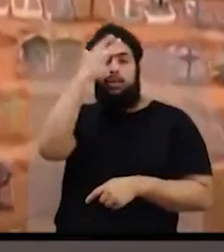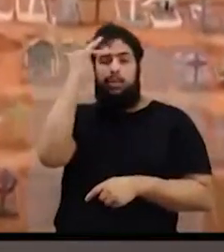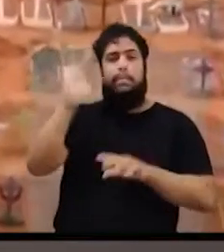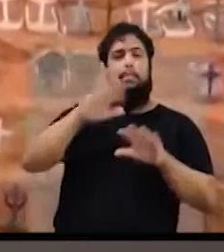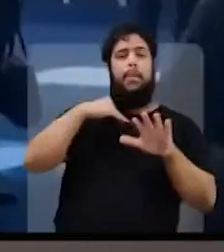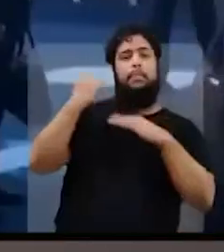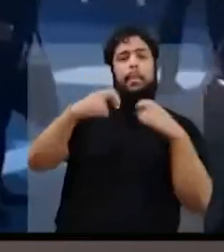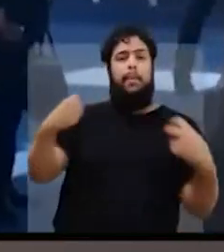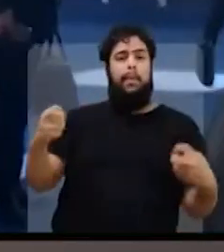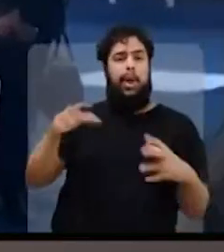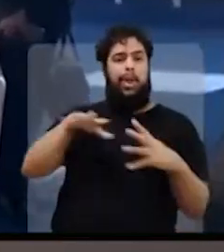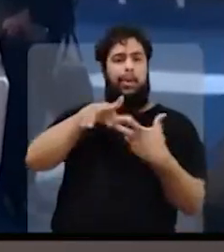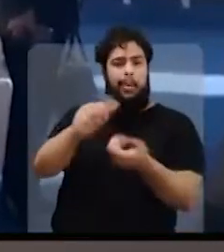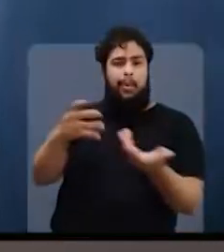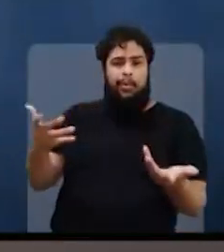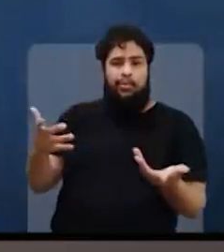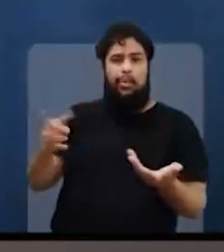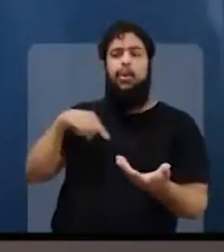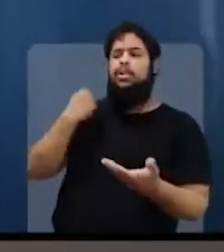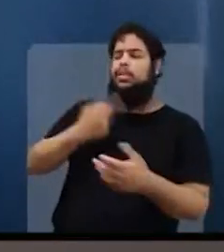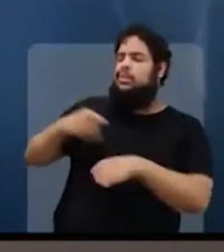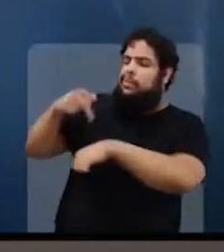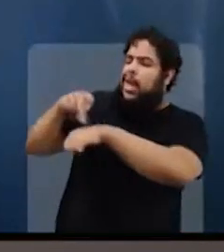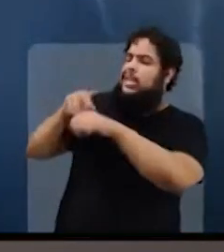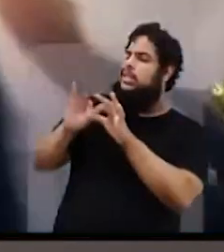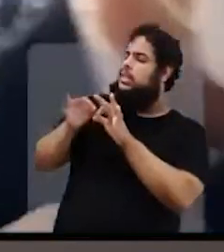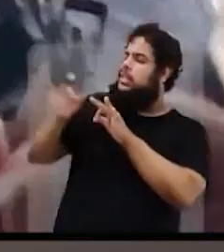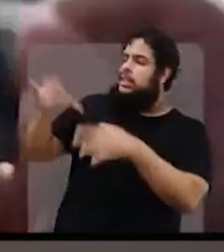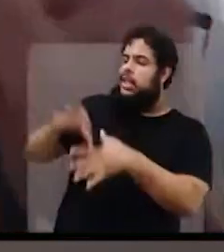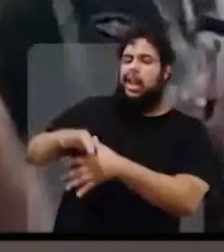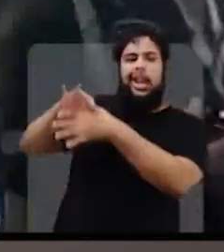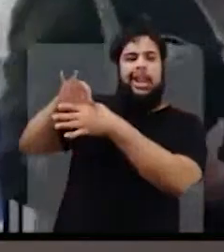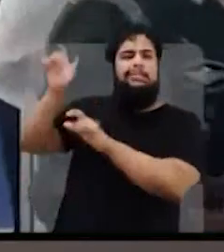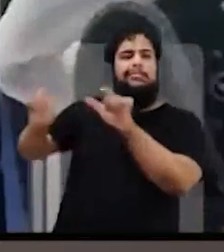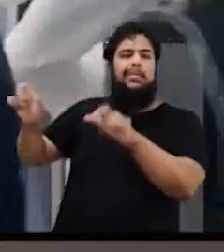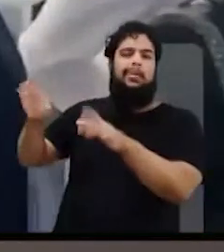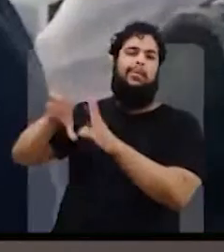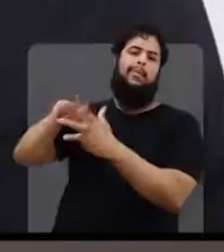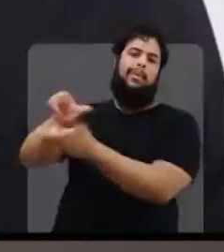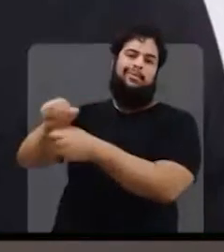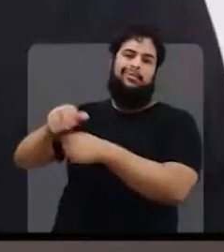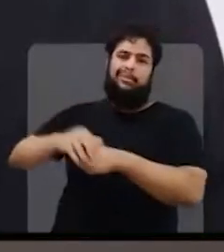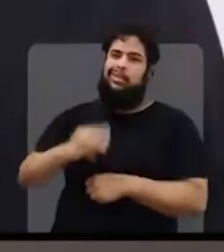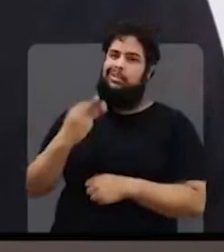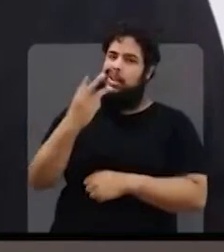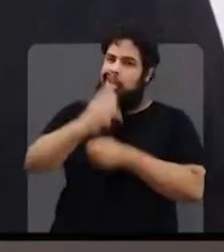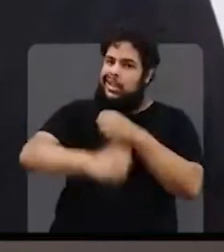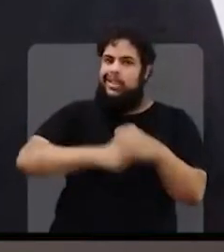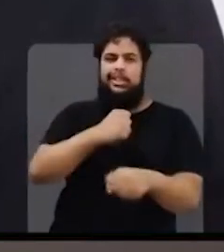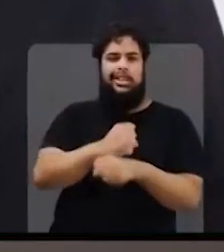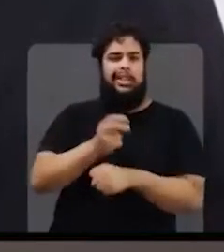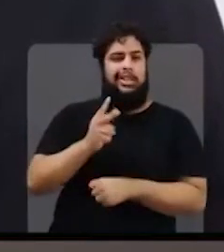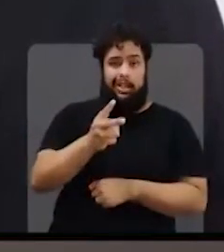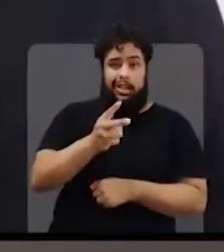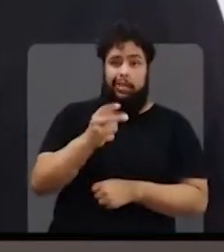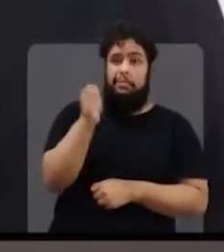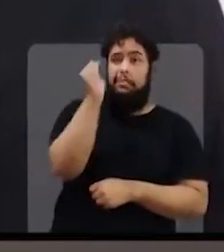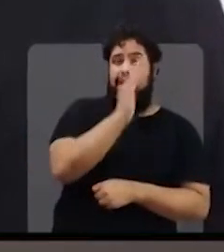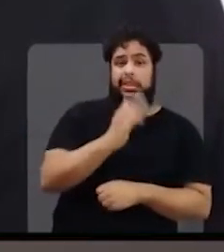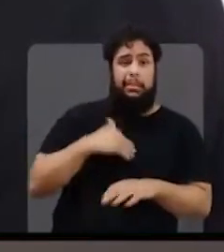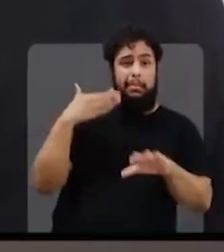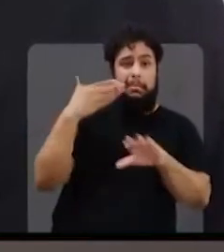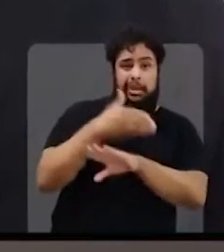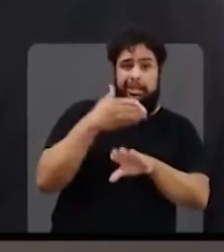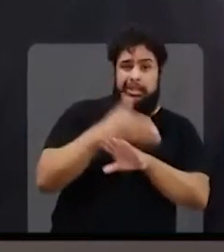mortes no mundo. Nosso país está cada vez mais distante das lideranças mundiais. Pelo terceiro ano seguido, o Brasil